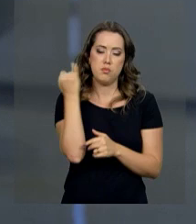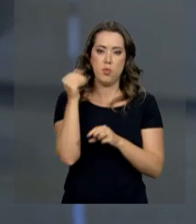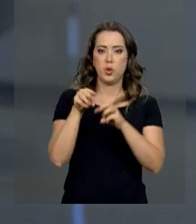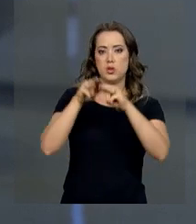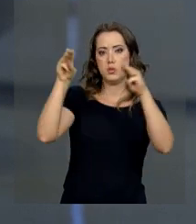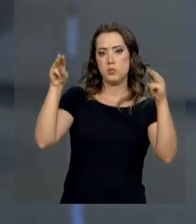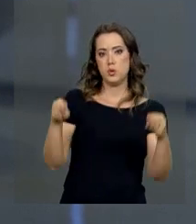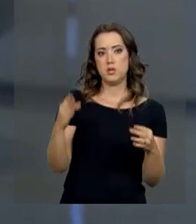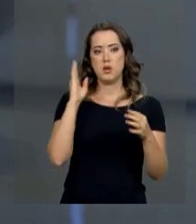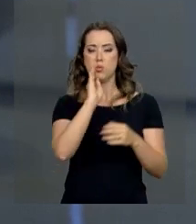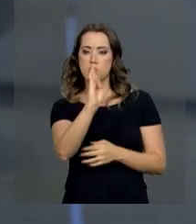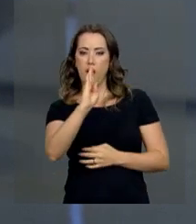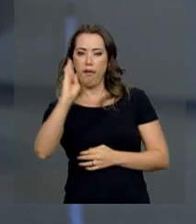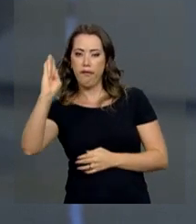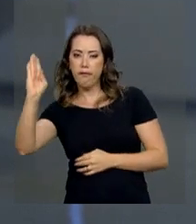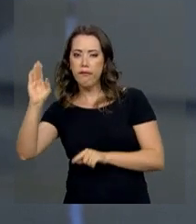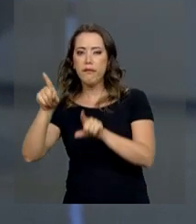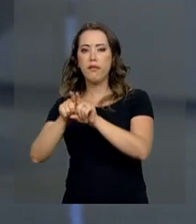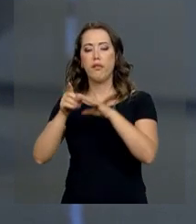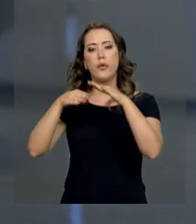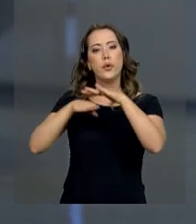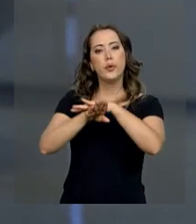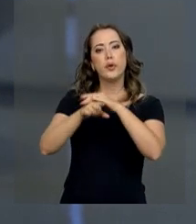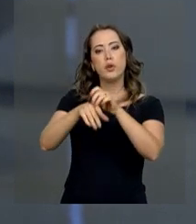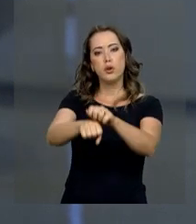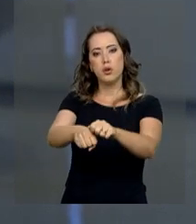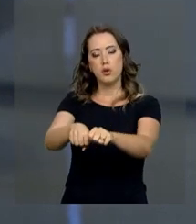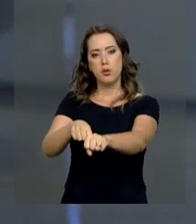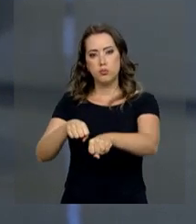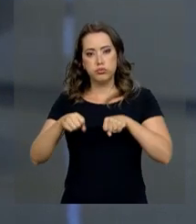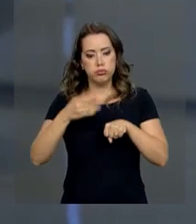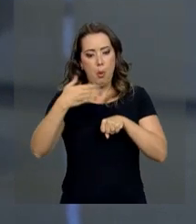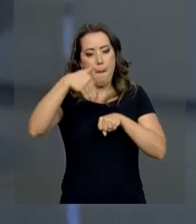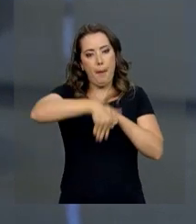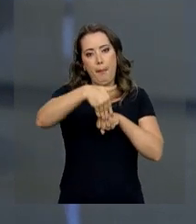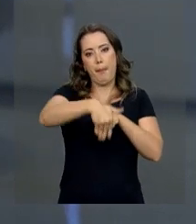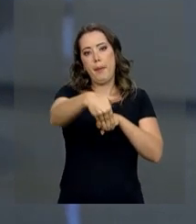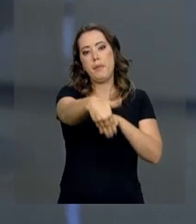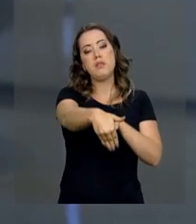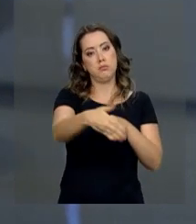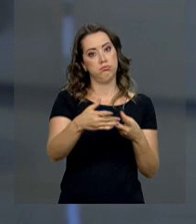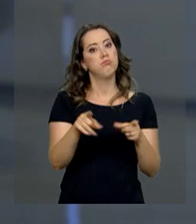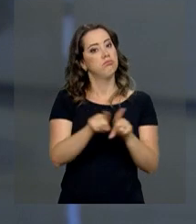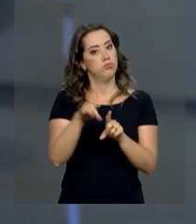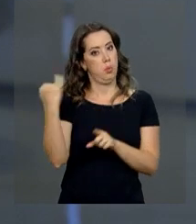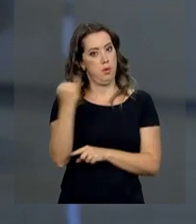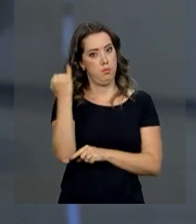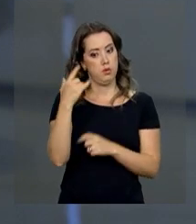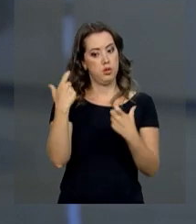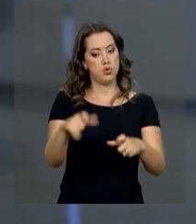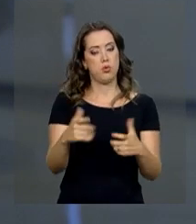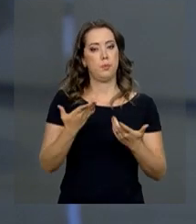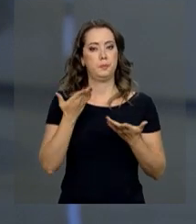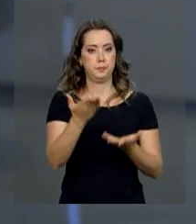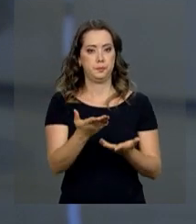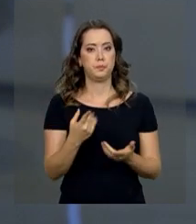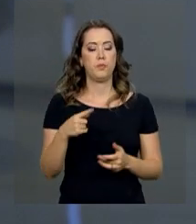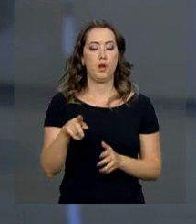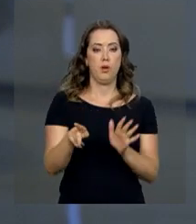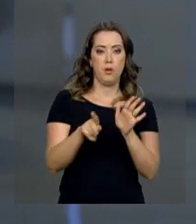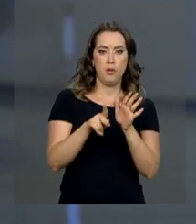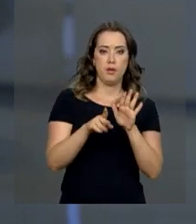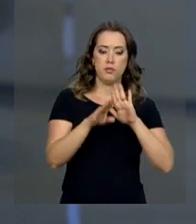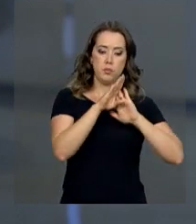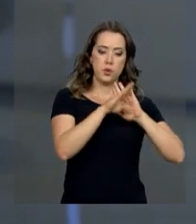arquivos e bibliotecas. Essa proposta de financiamento faz parte das medidas adotadas pelo governo federal